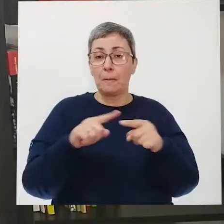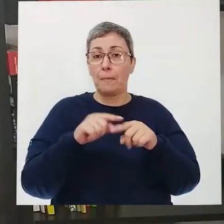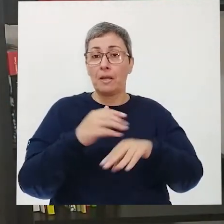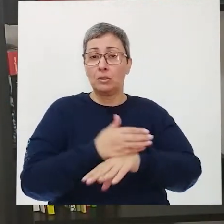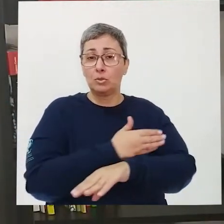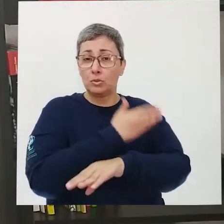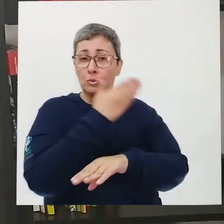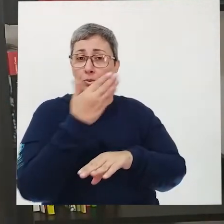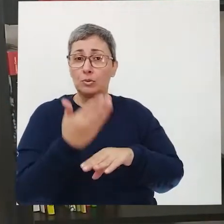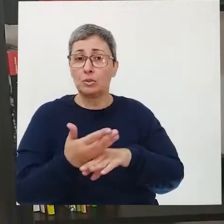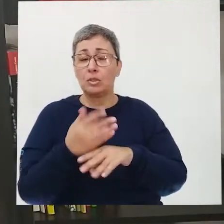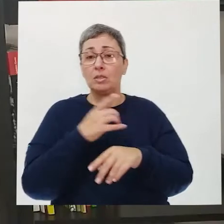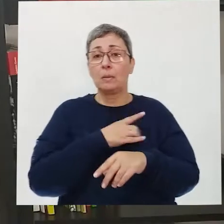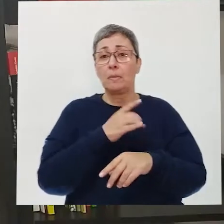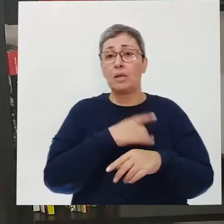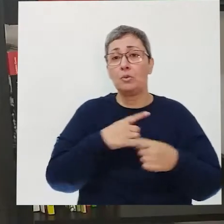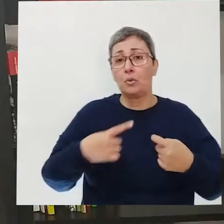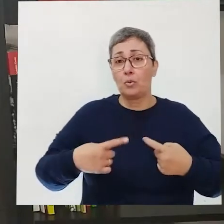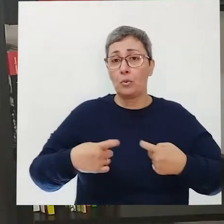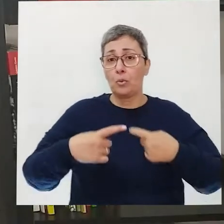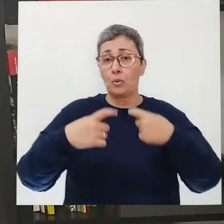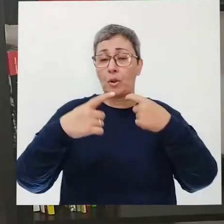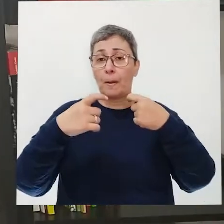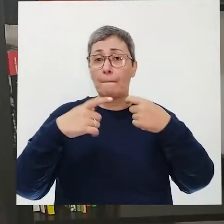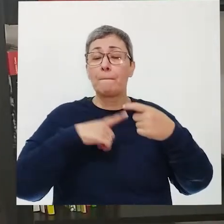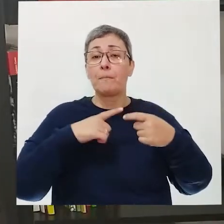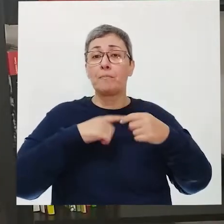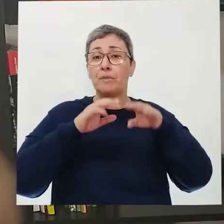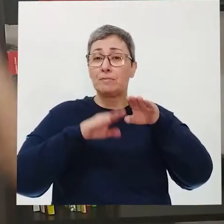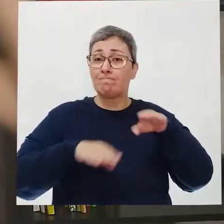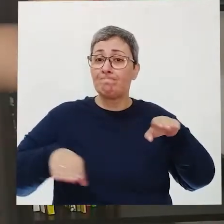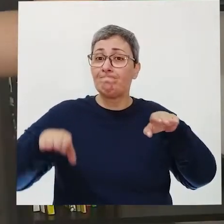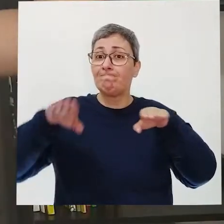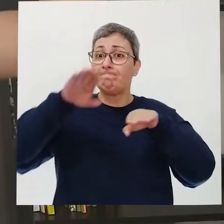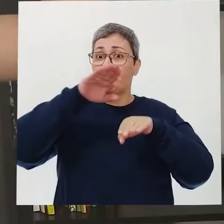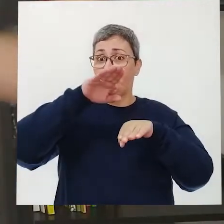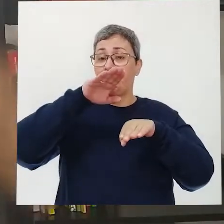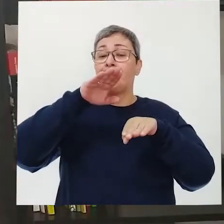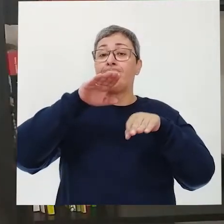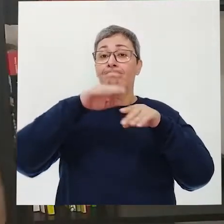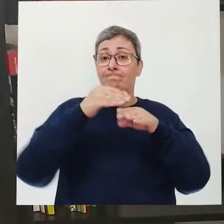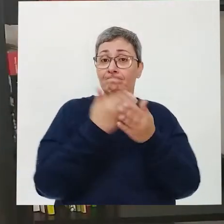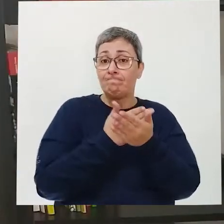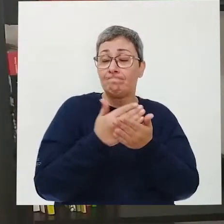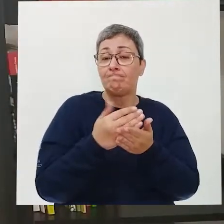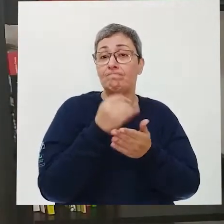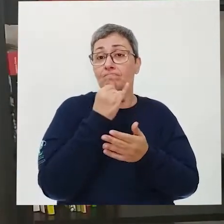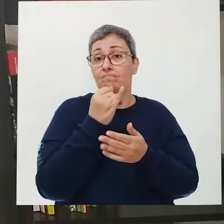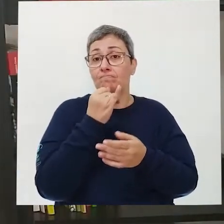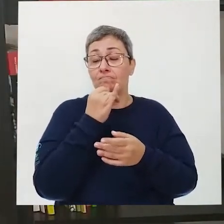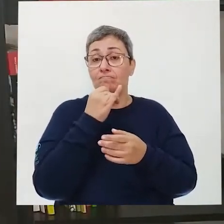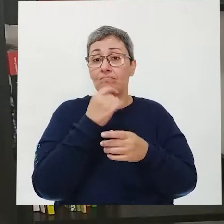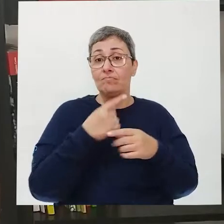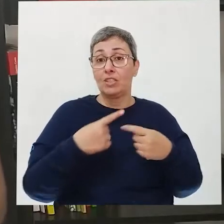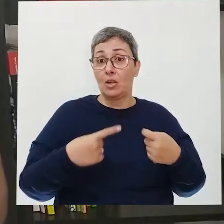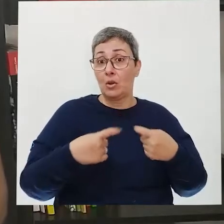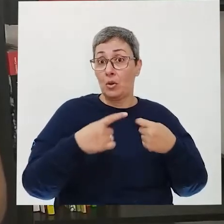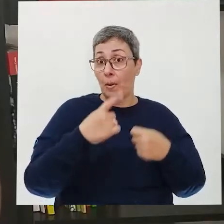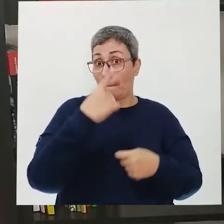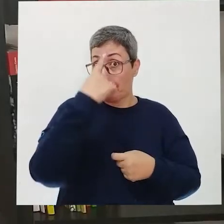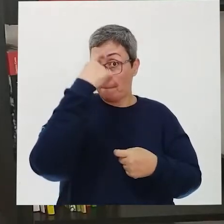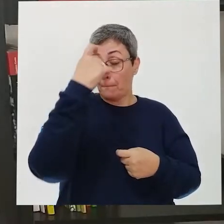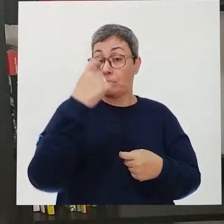com o passar do tempo, o medo da guerra ficou em um patamar mais alto. A partir, por exemplo, da invenção das armas.